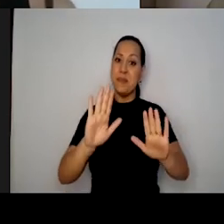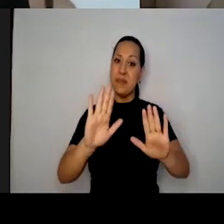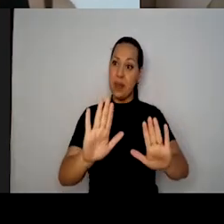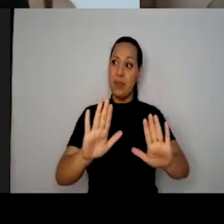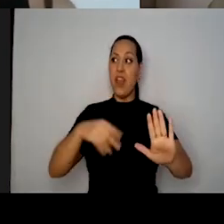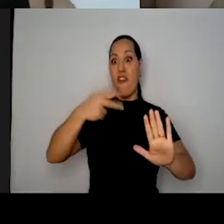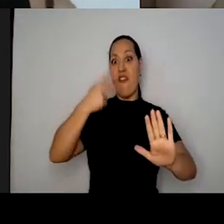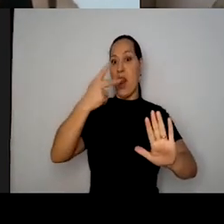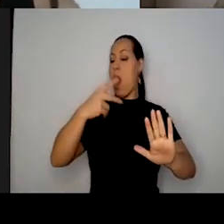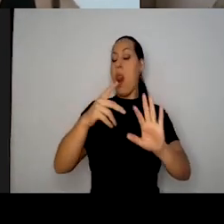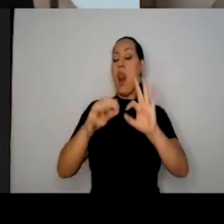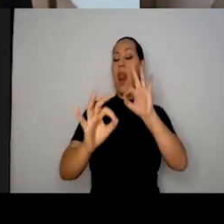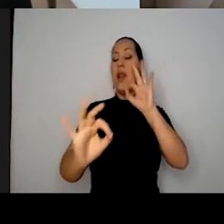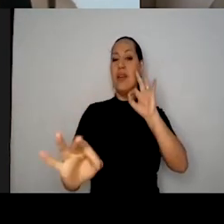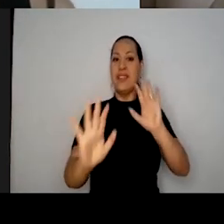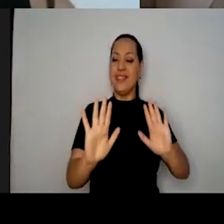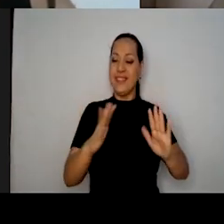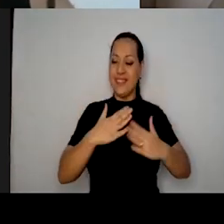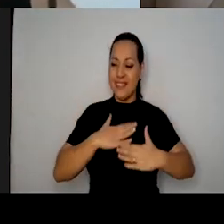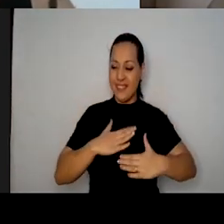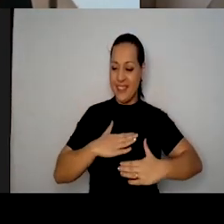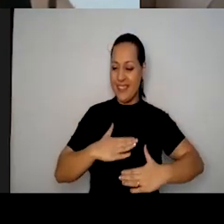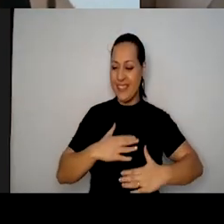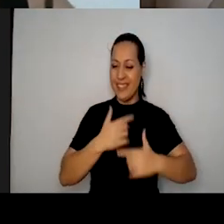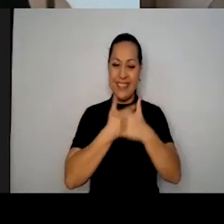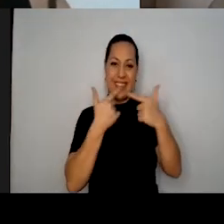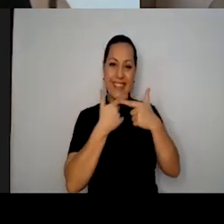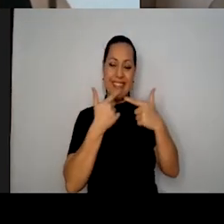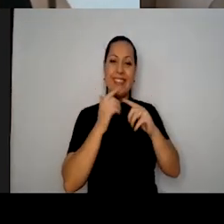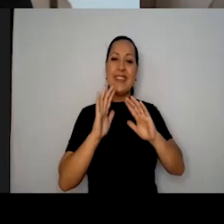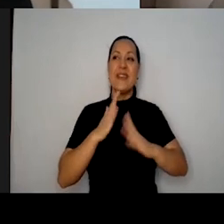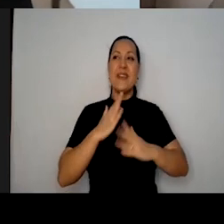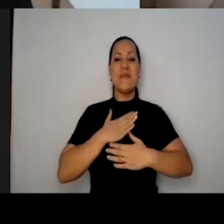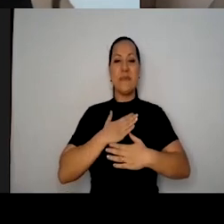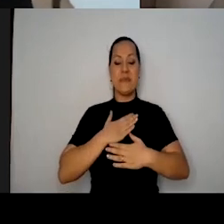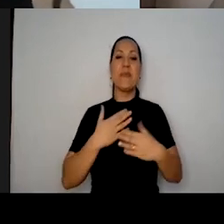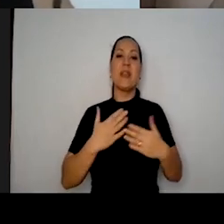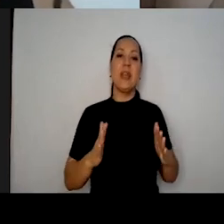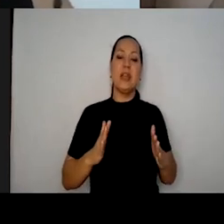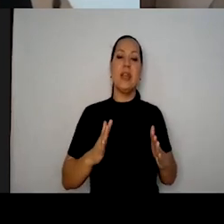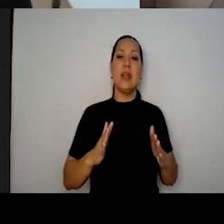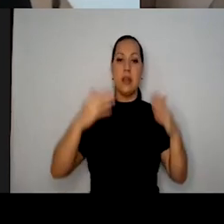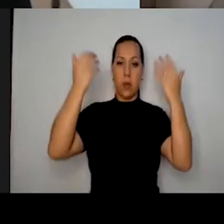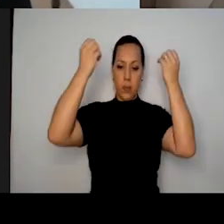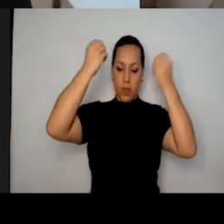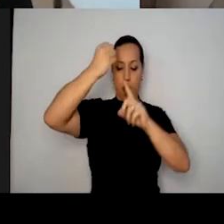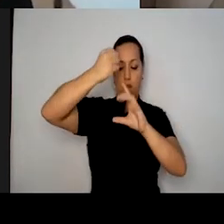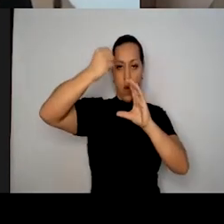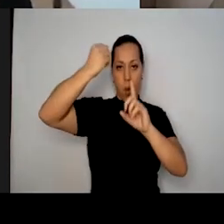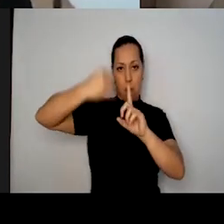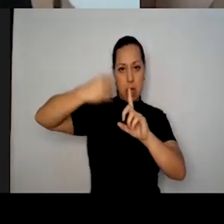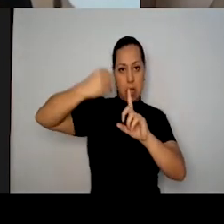embora, entendeu? Eu engato e vou embora, então eu vou me autodescrever, eu sou uma mulher,